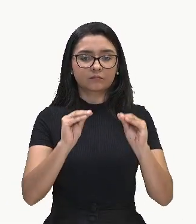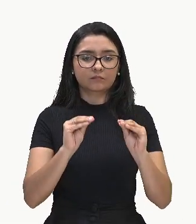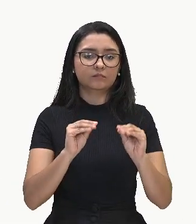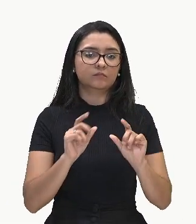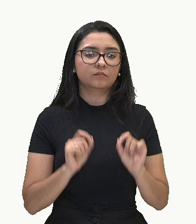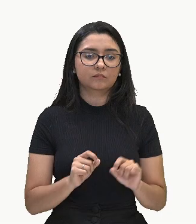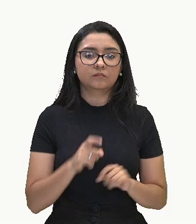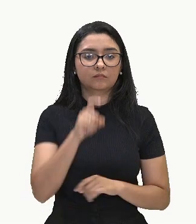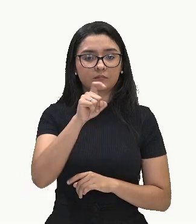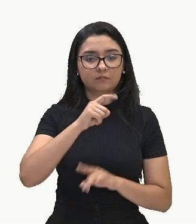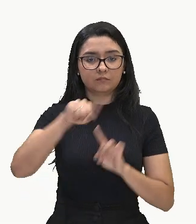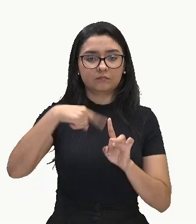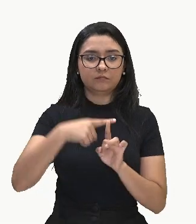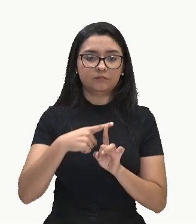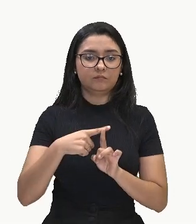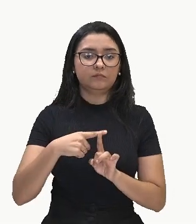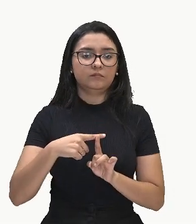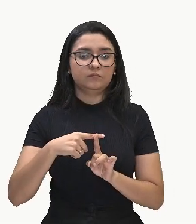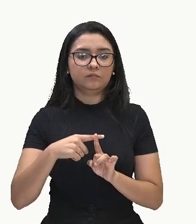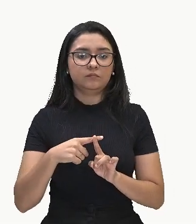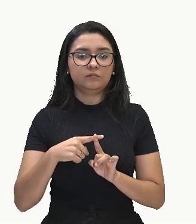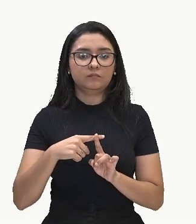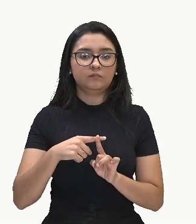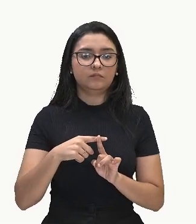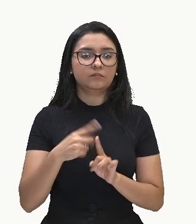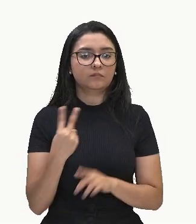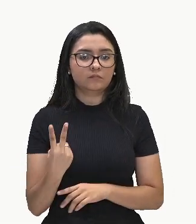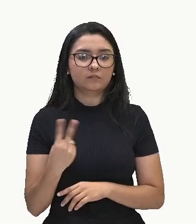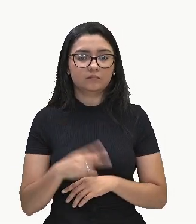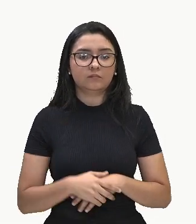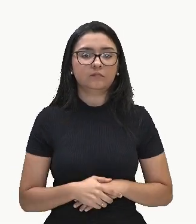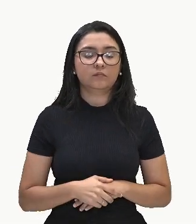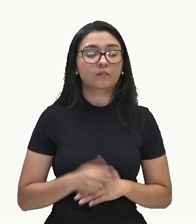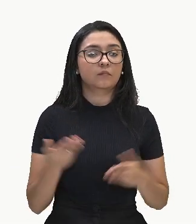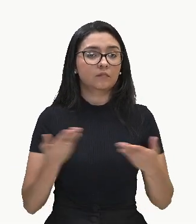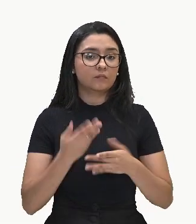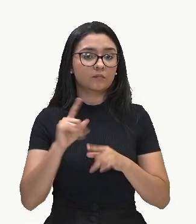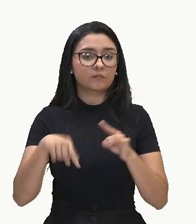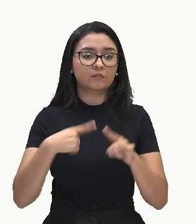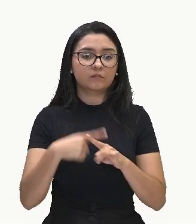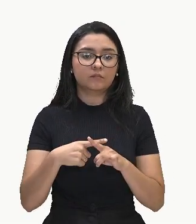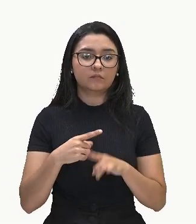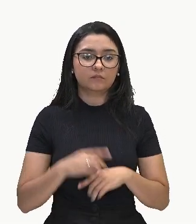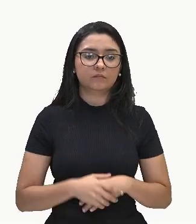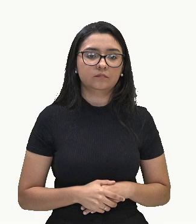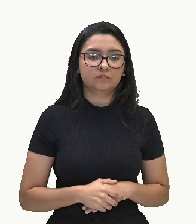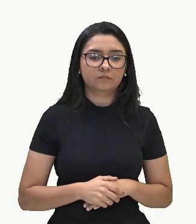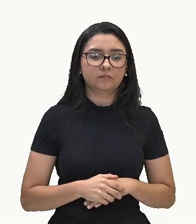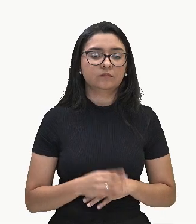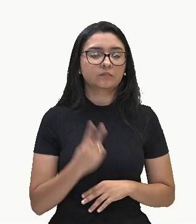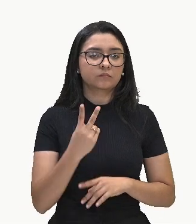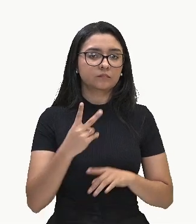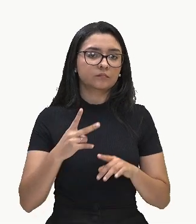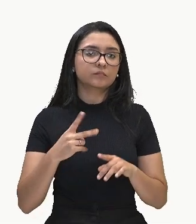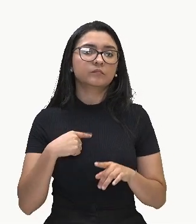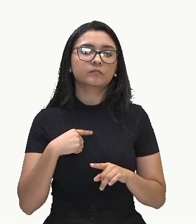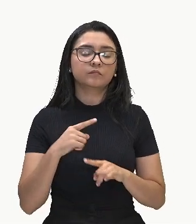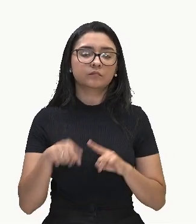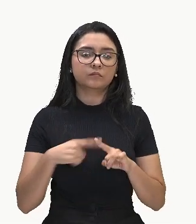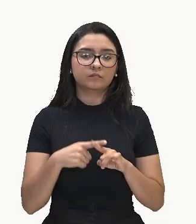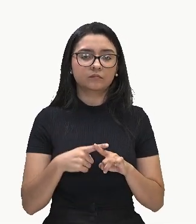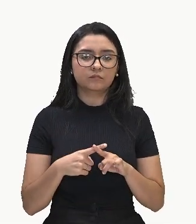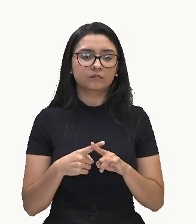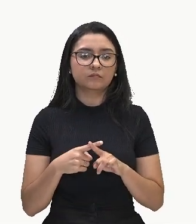Fazendo ali a nossa multiplicação, 2 vezes X, 2X, e 2 vezes